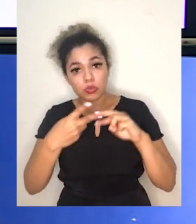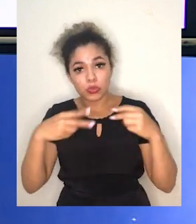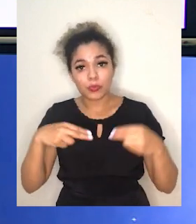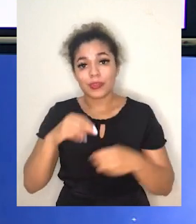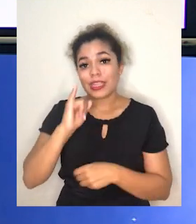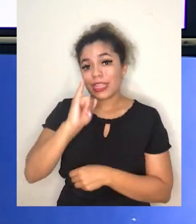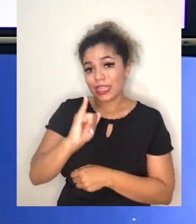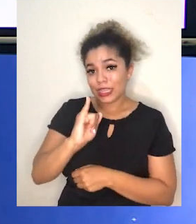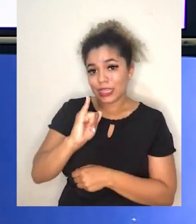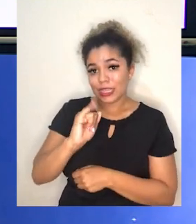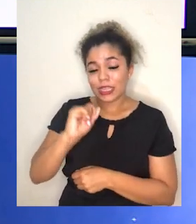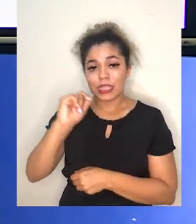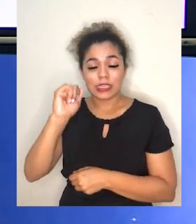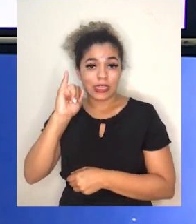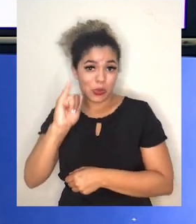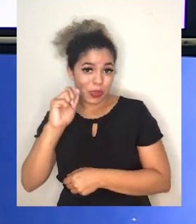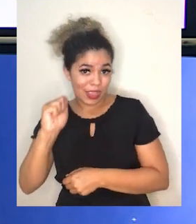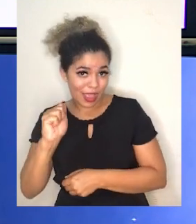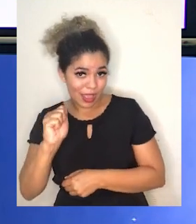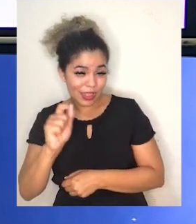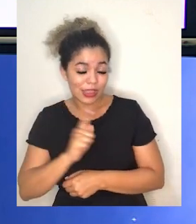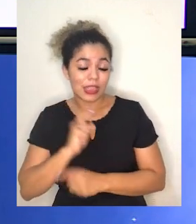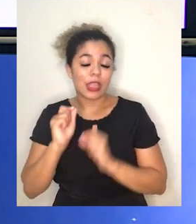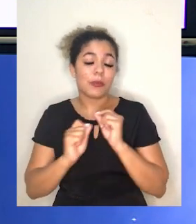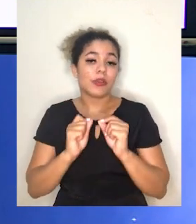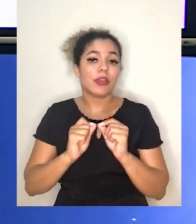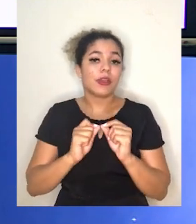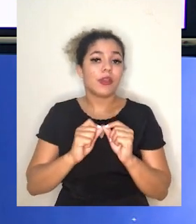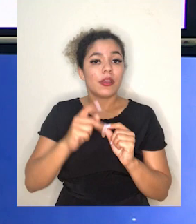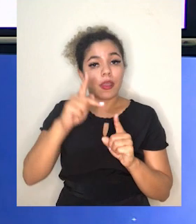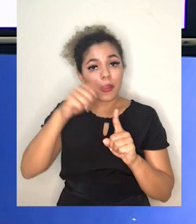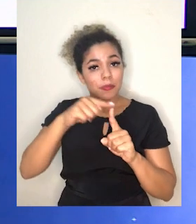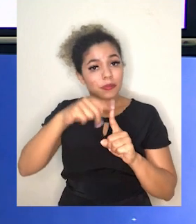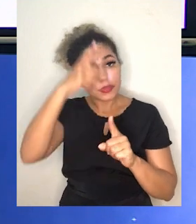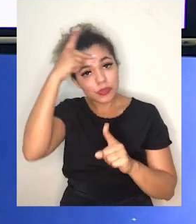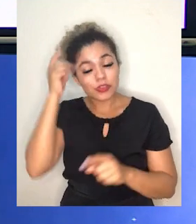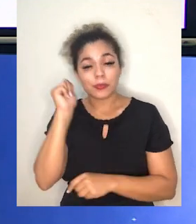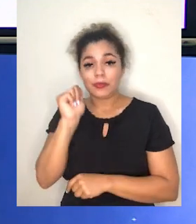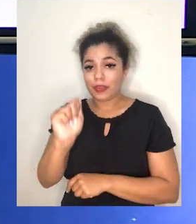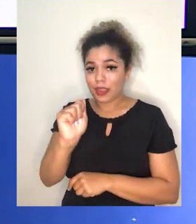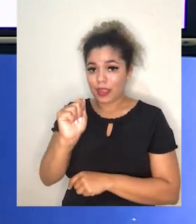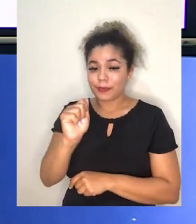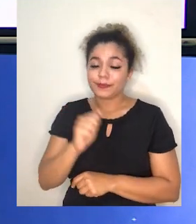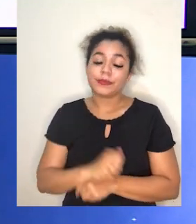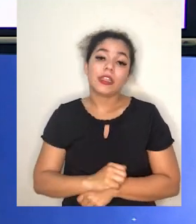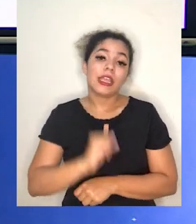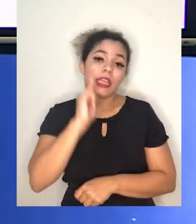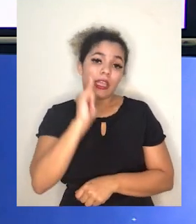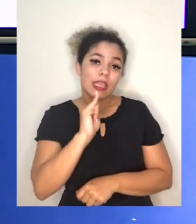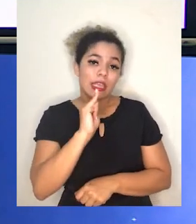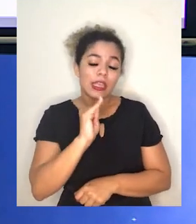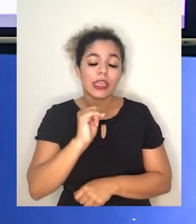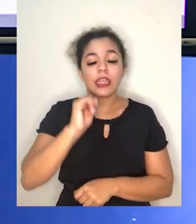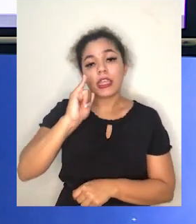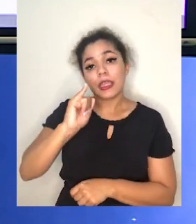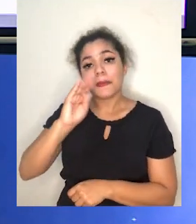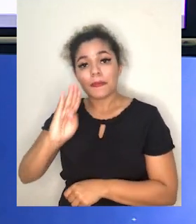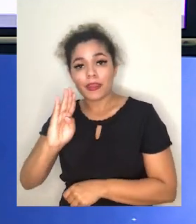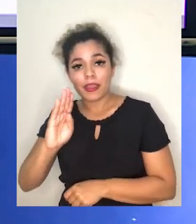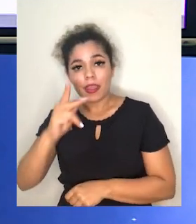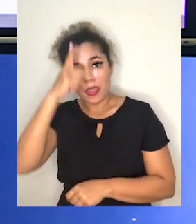izinho com iA, nós temos mais o indivíduo do tipo A. Izinho com iB,